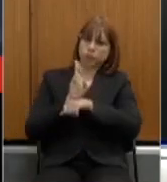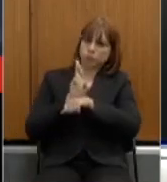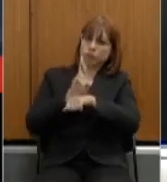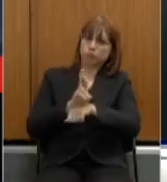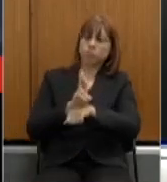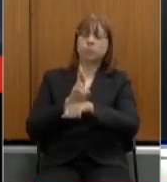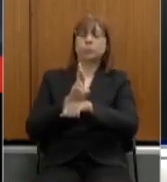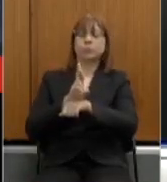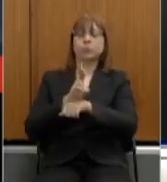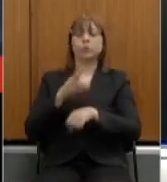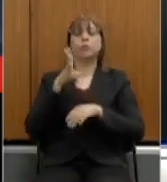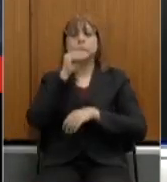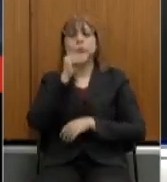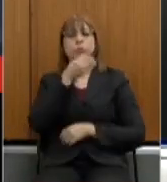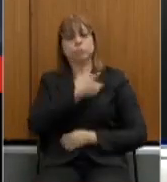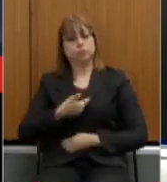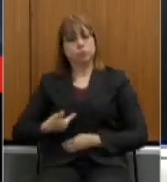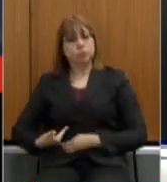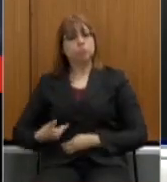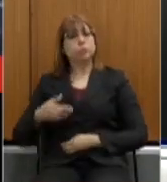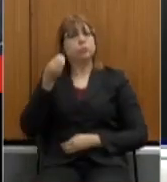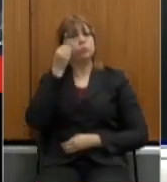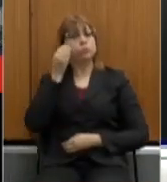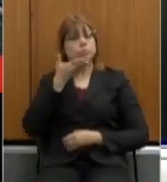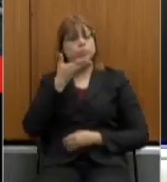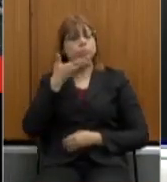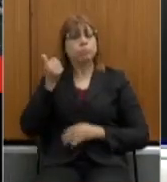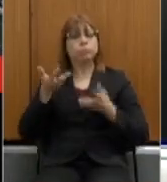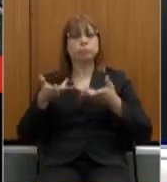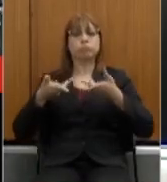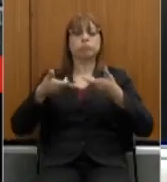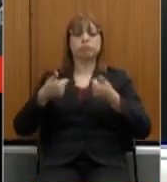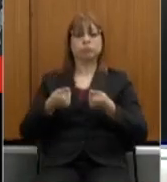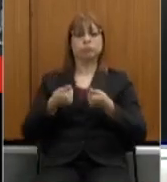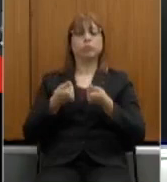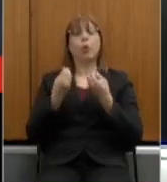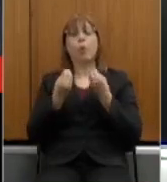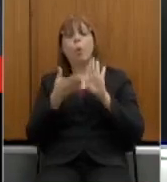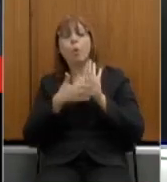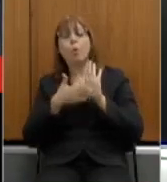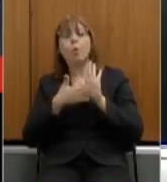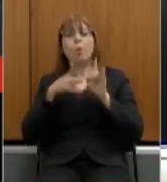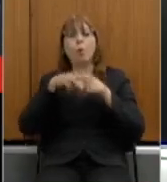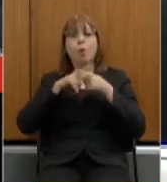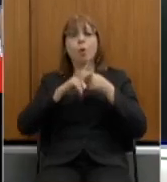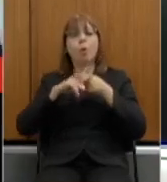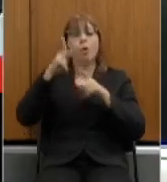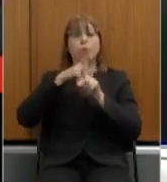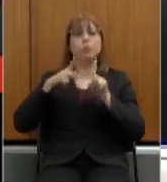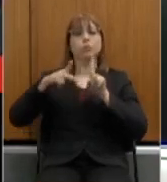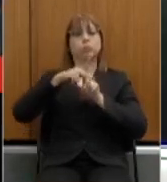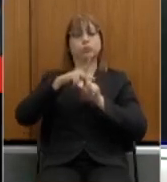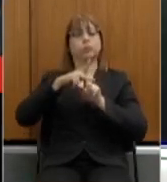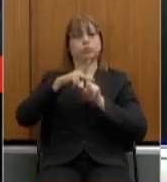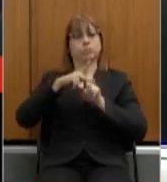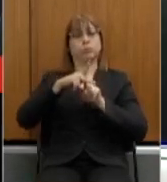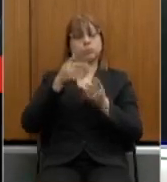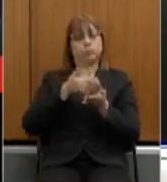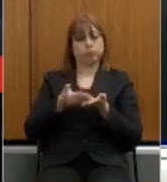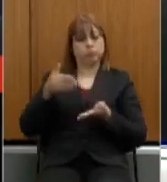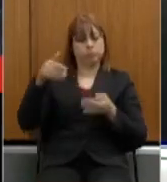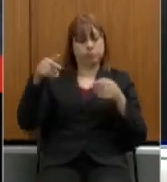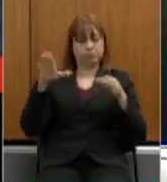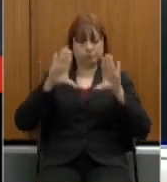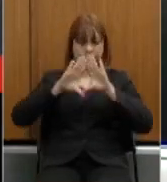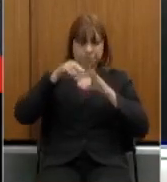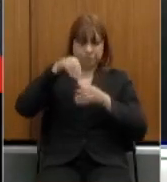contribuições para o aperfeiçoamento da proposta de reforma da Previdência em tramitação neste Parlamento.